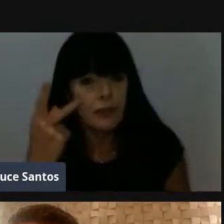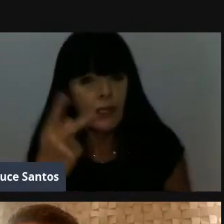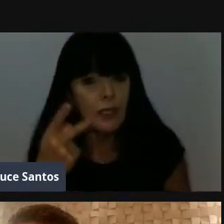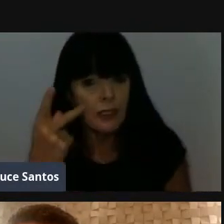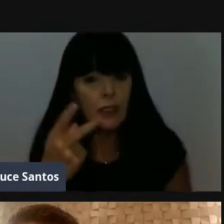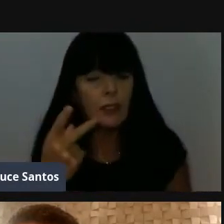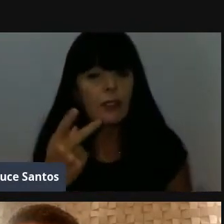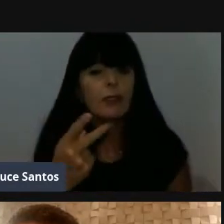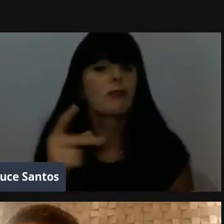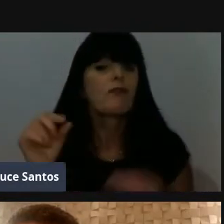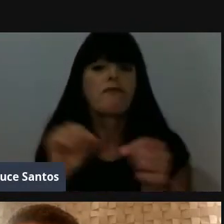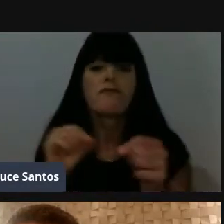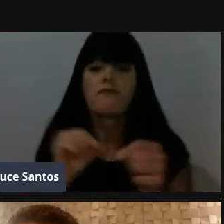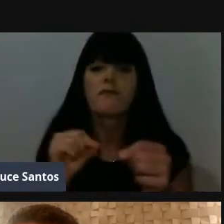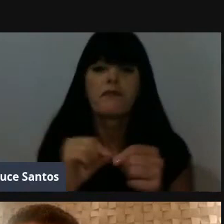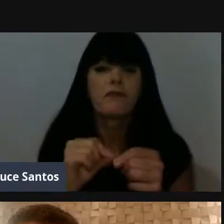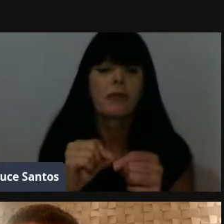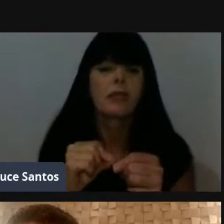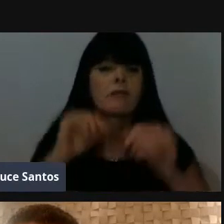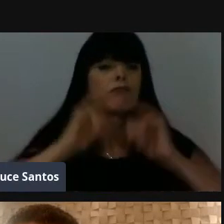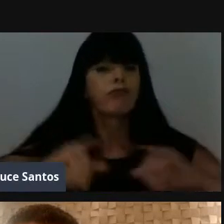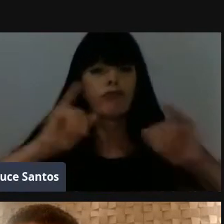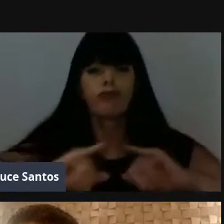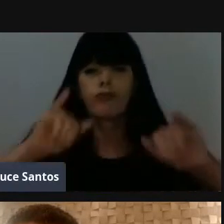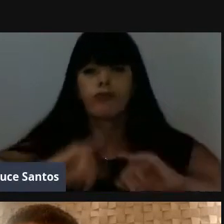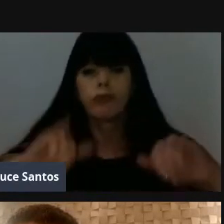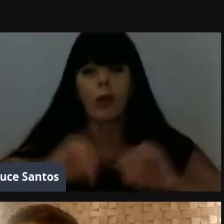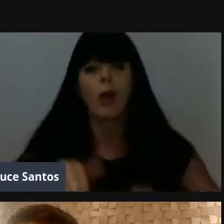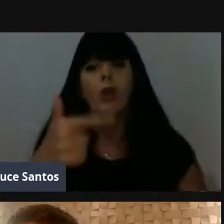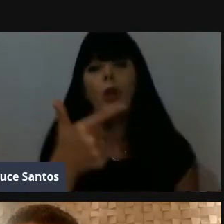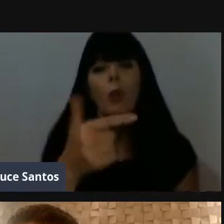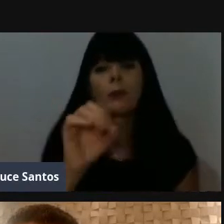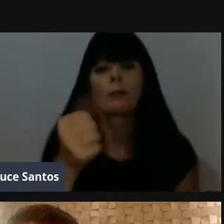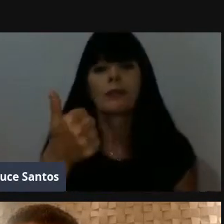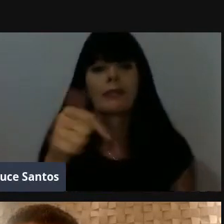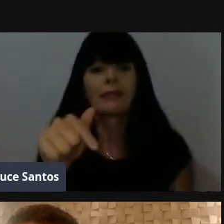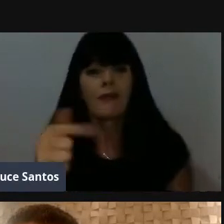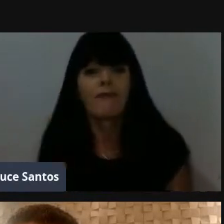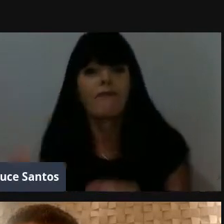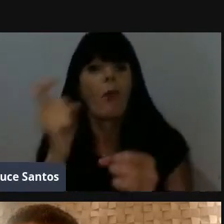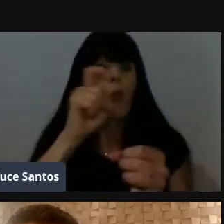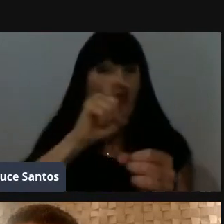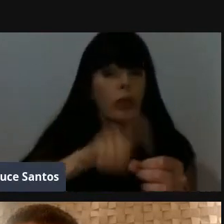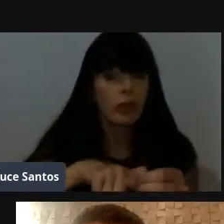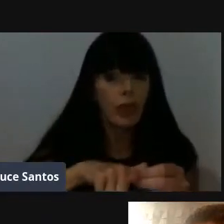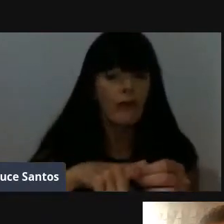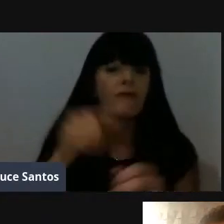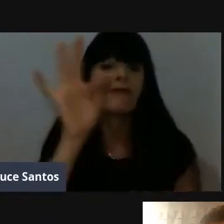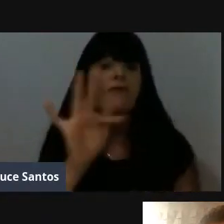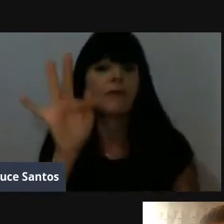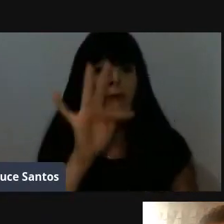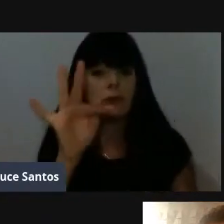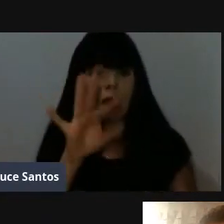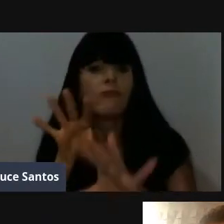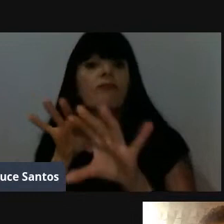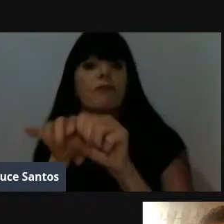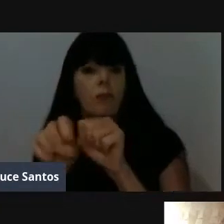minha campanha, fui eleito, logo em 2017 que eu tomei posse, eu voltei, é engenharia, formei, então foi...